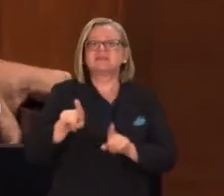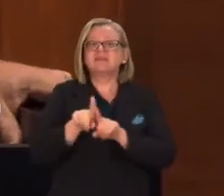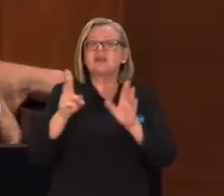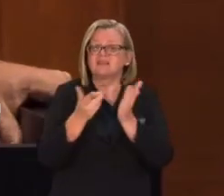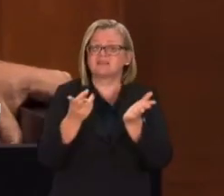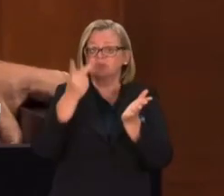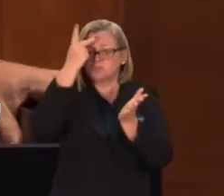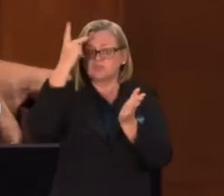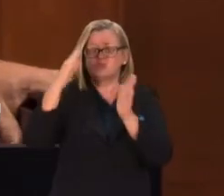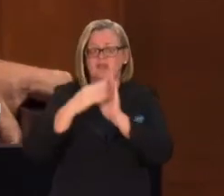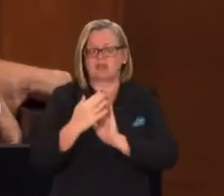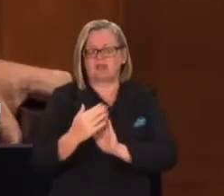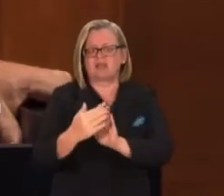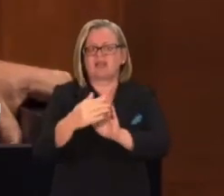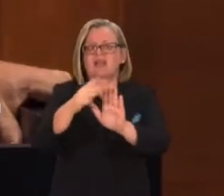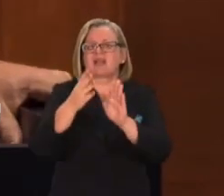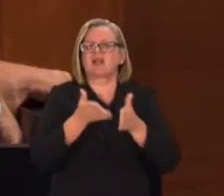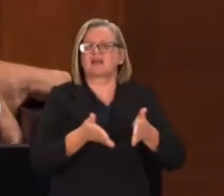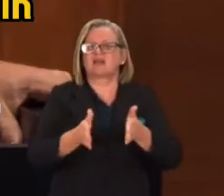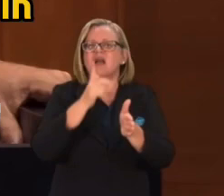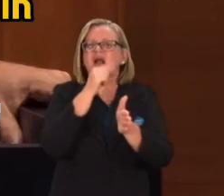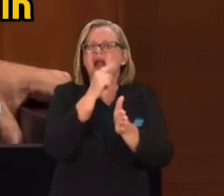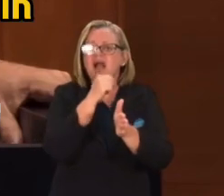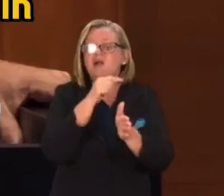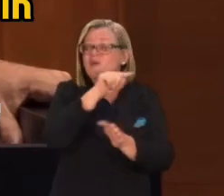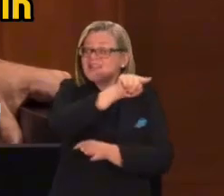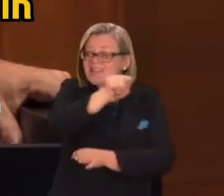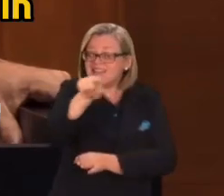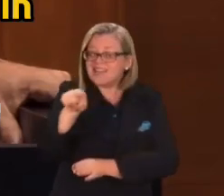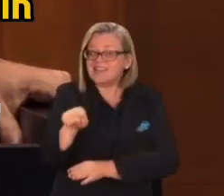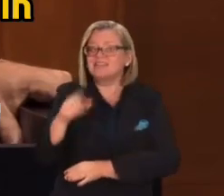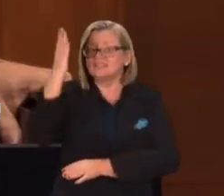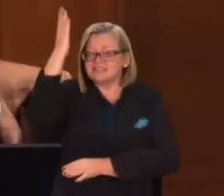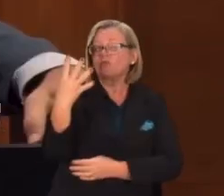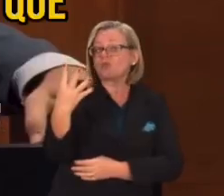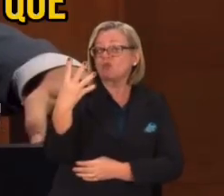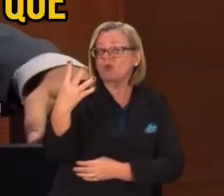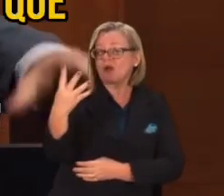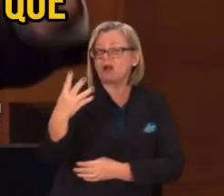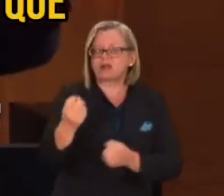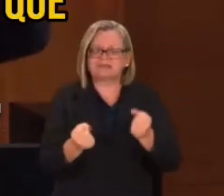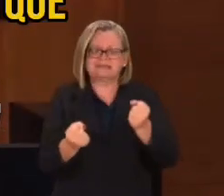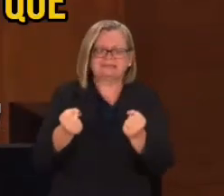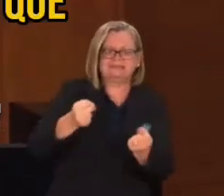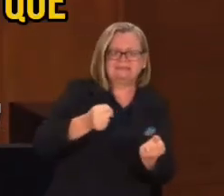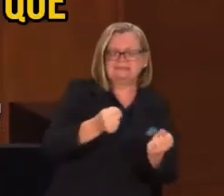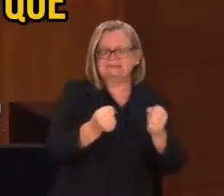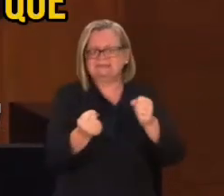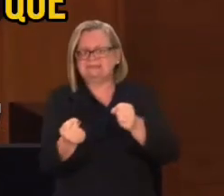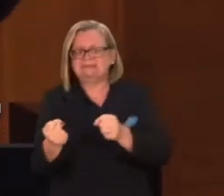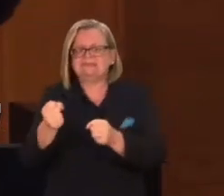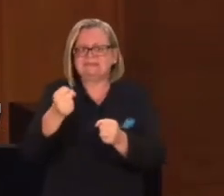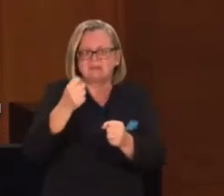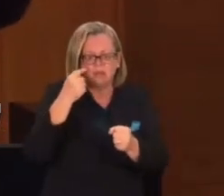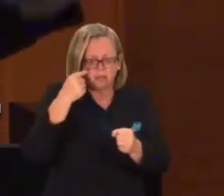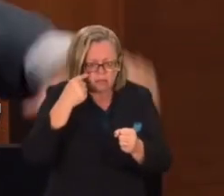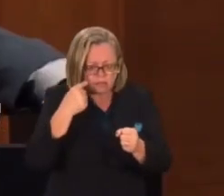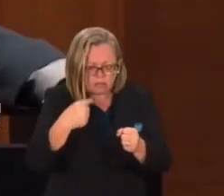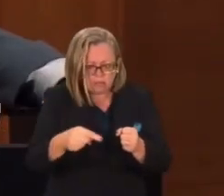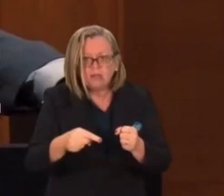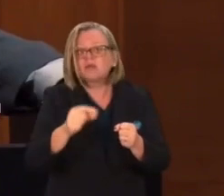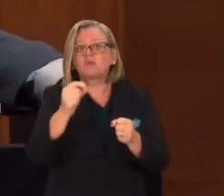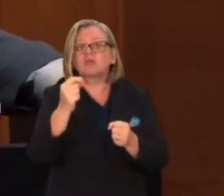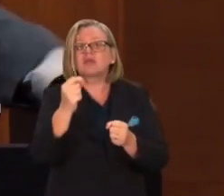É os ribeirinhos. É nós que entendemos do Pantanal. E nós que vamos ensinar onde tem que ir. Como que alguém de fora vai entender o que é fogo